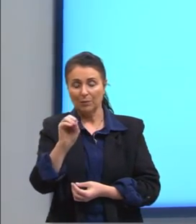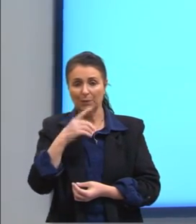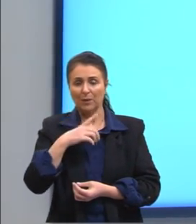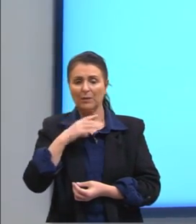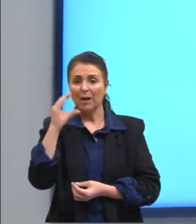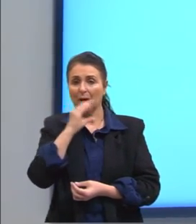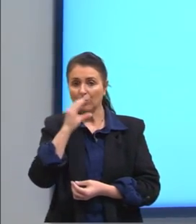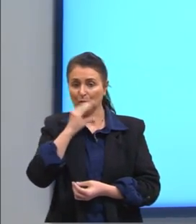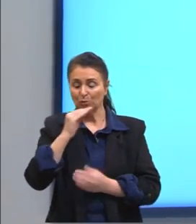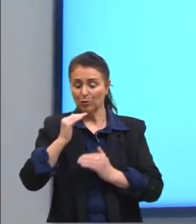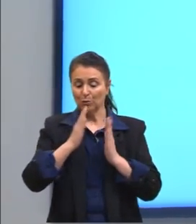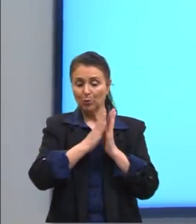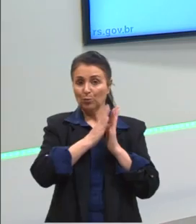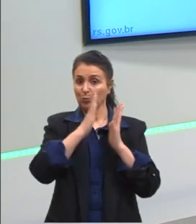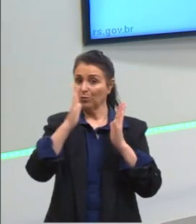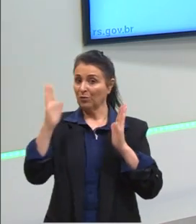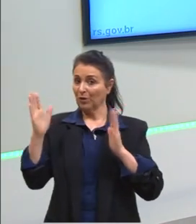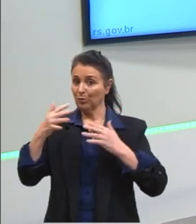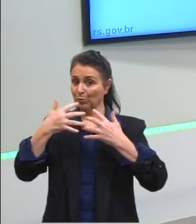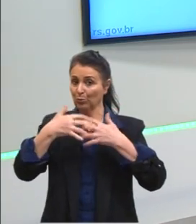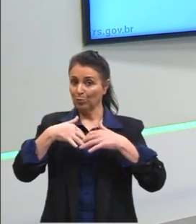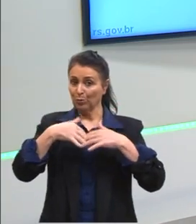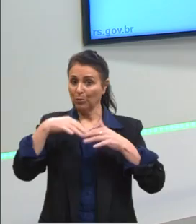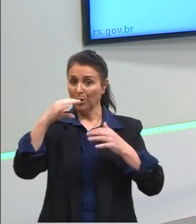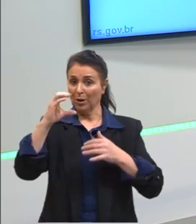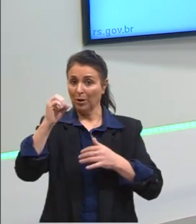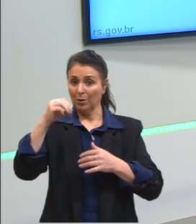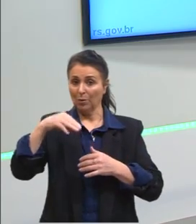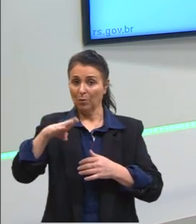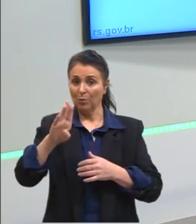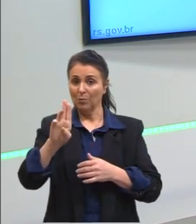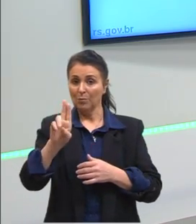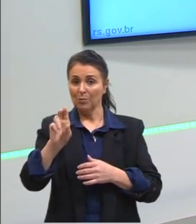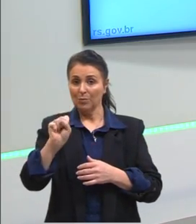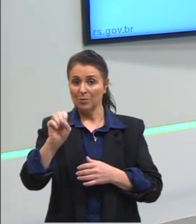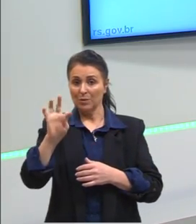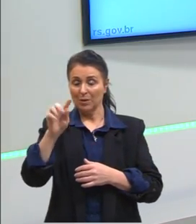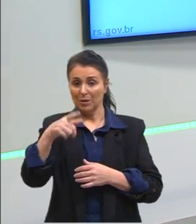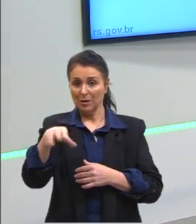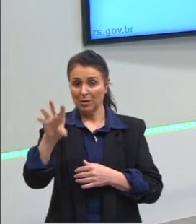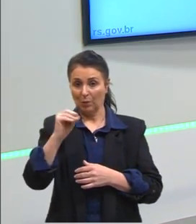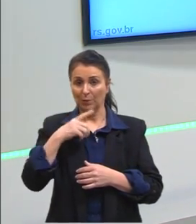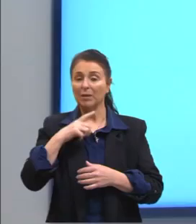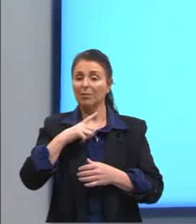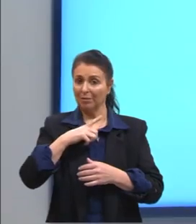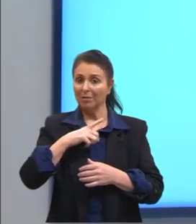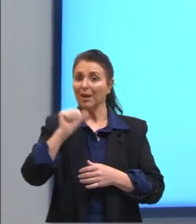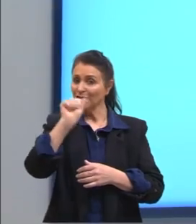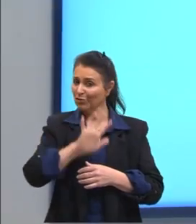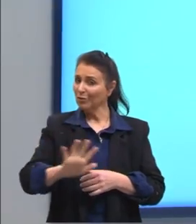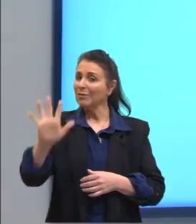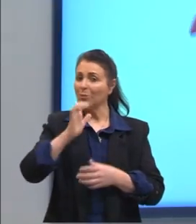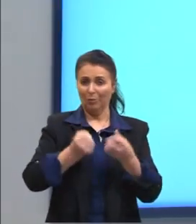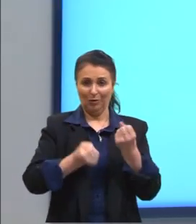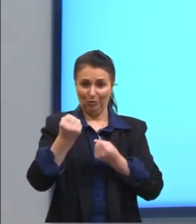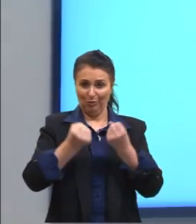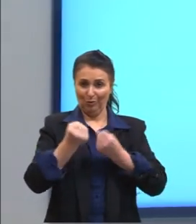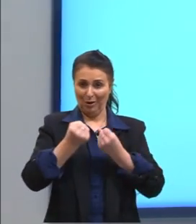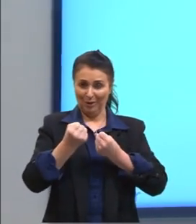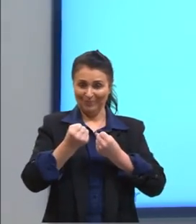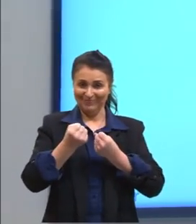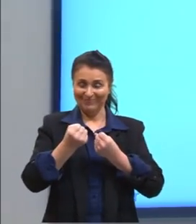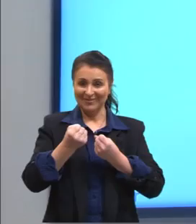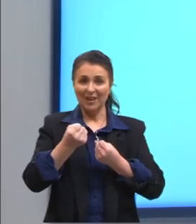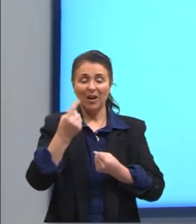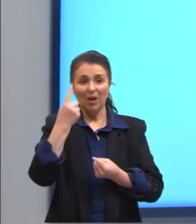né, os processos do motor a combustão, que o que a gente geralmente tem nos carros, né? Então, a gente vai olhar, né, parte por